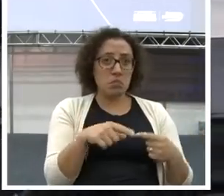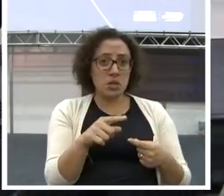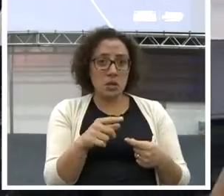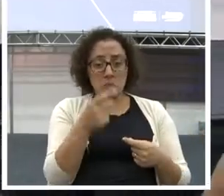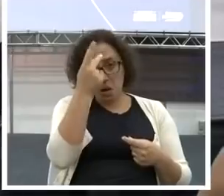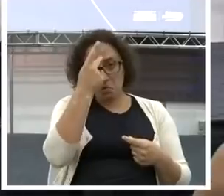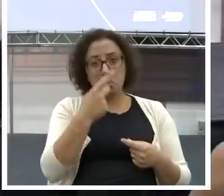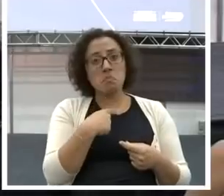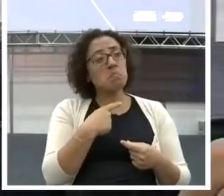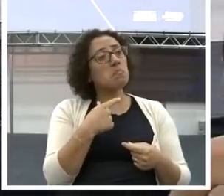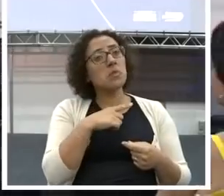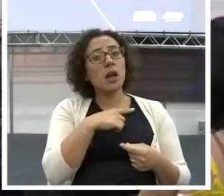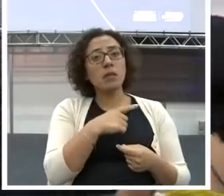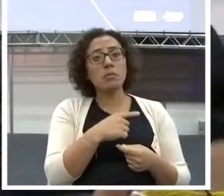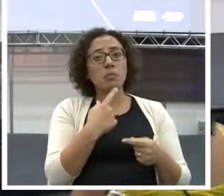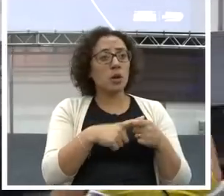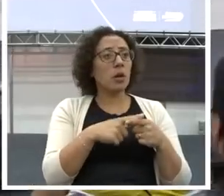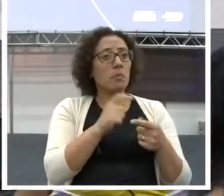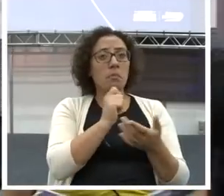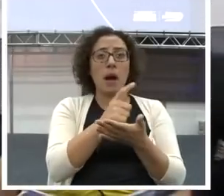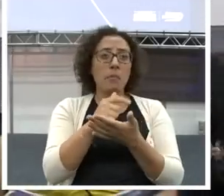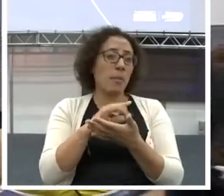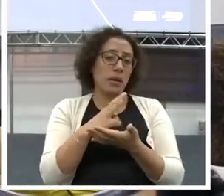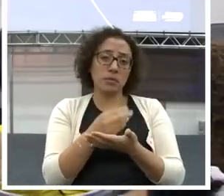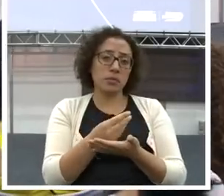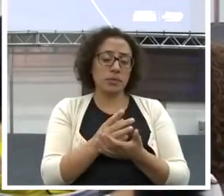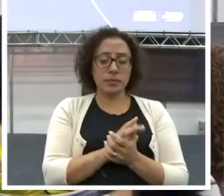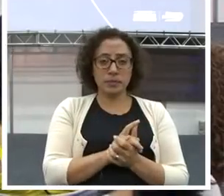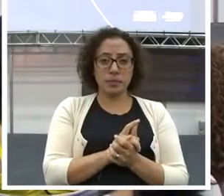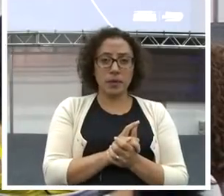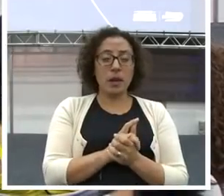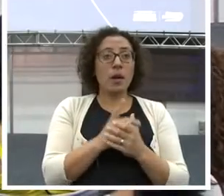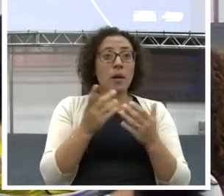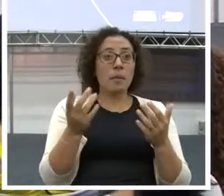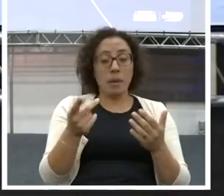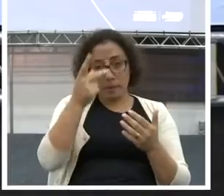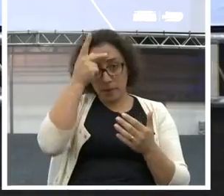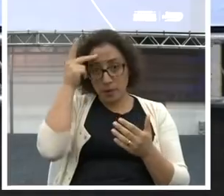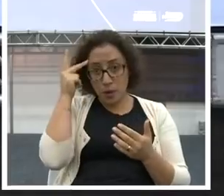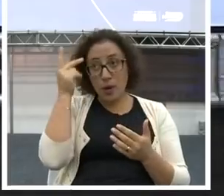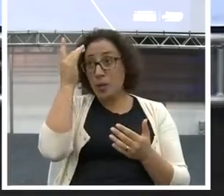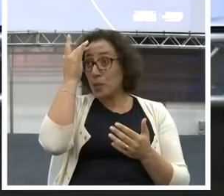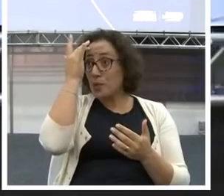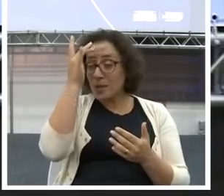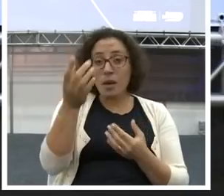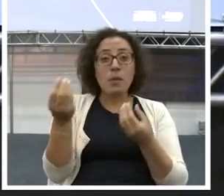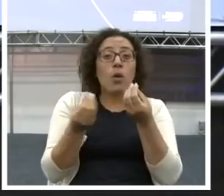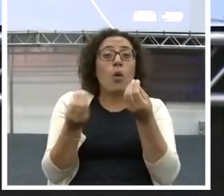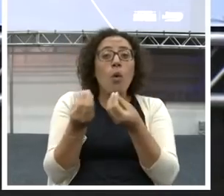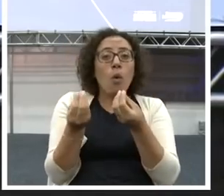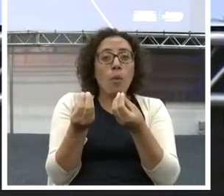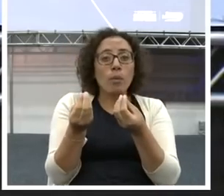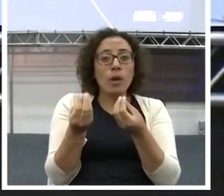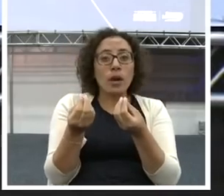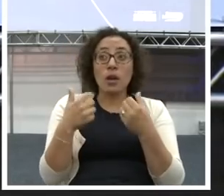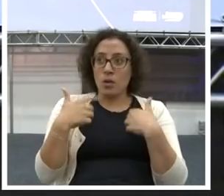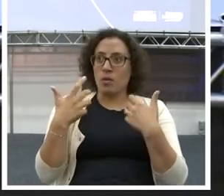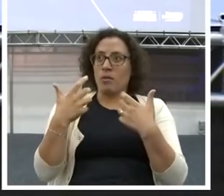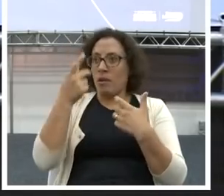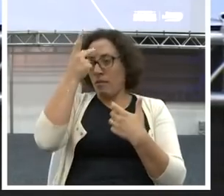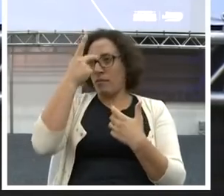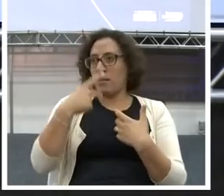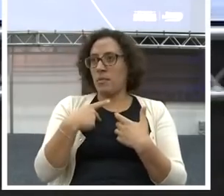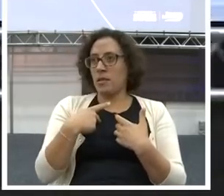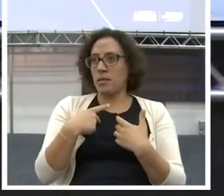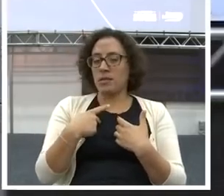Olha só. Então muita gente não sabe querer as coisas. Quero independência achando que é riqueza